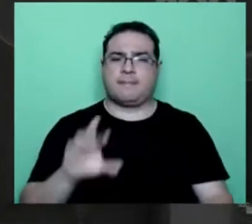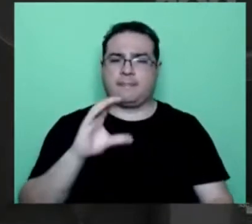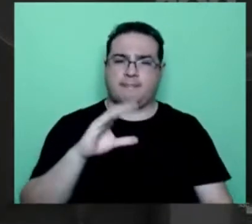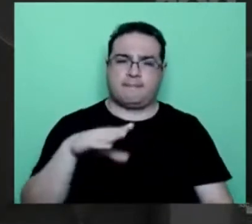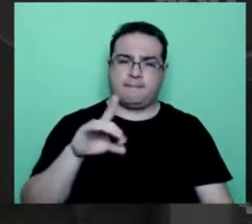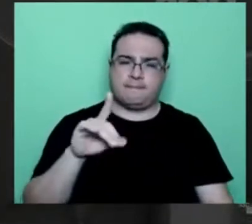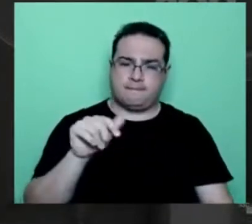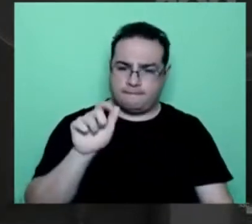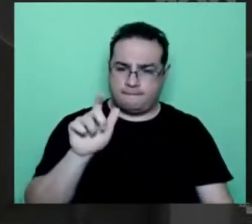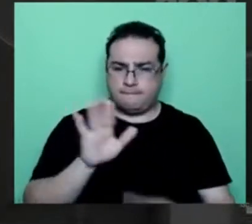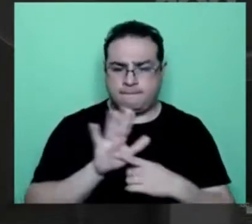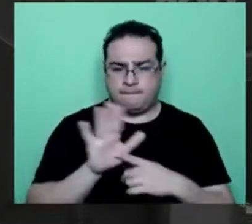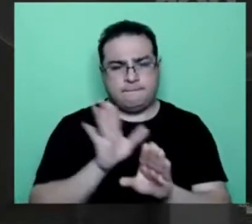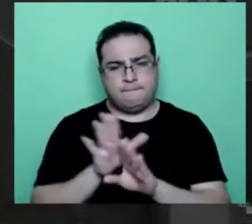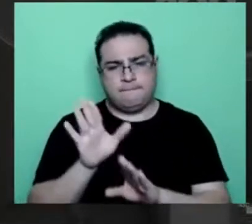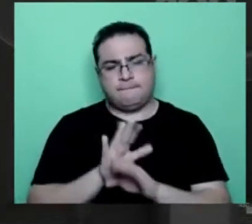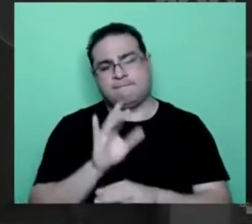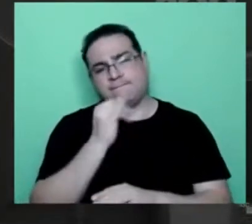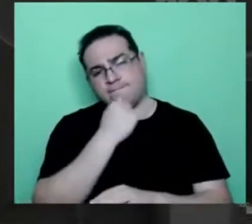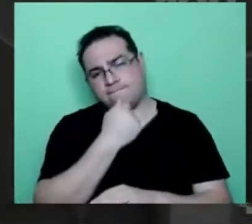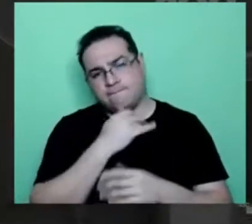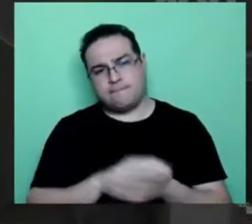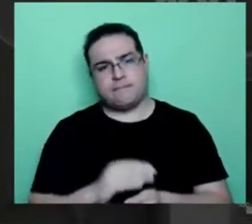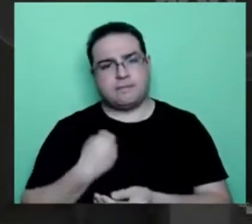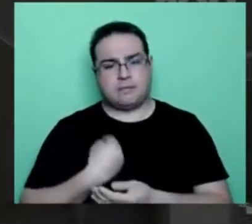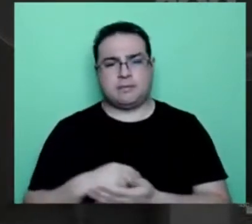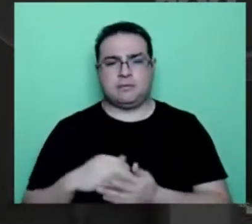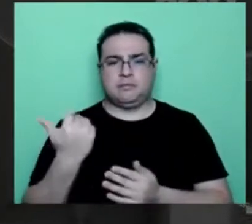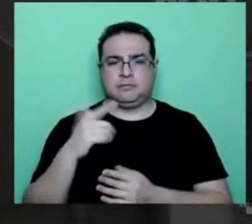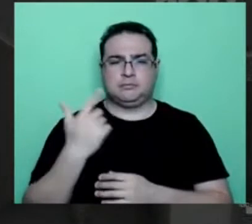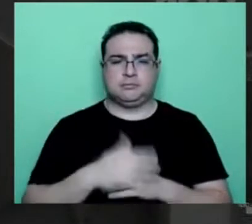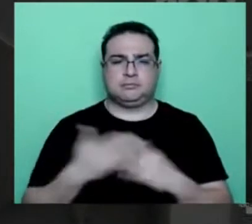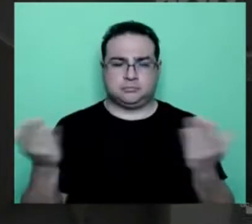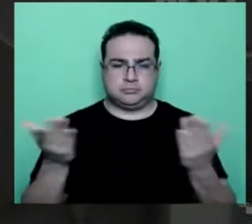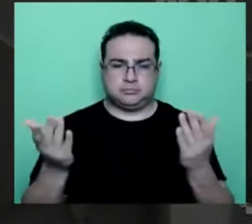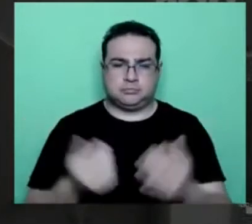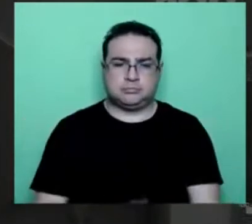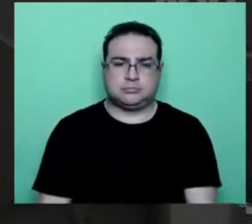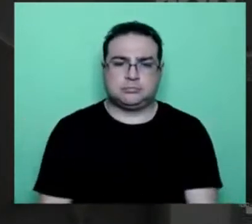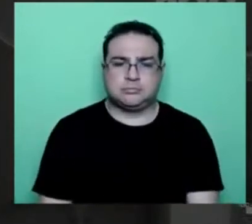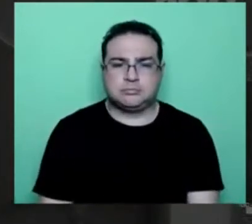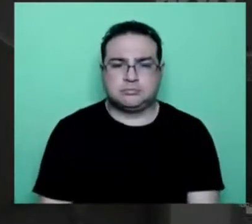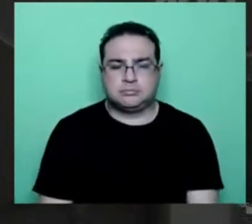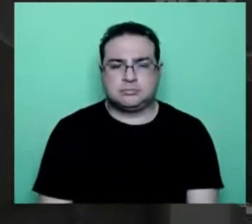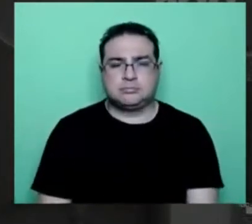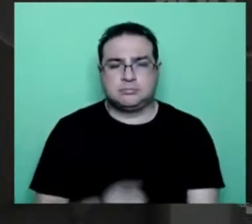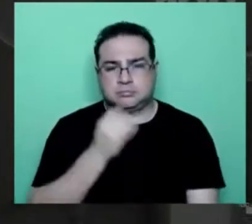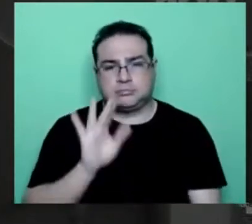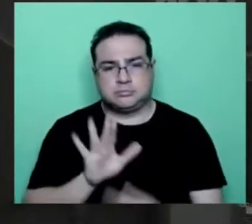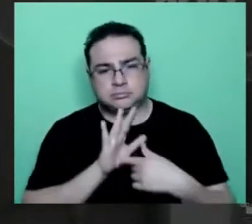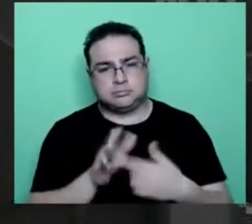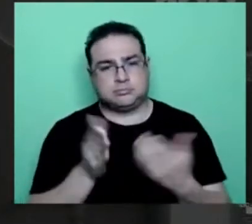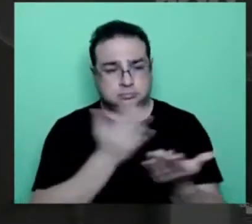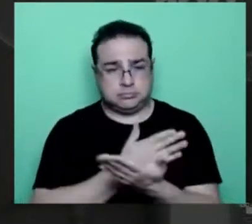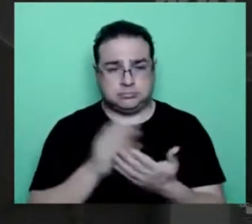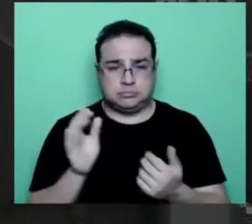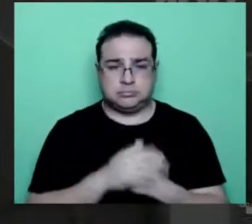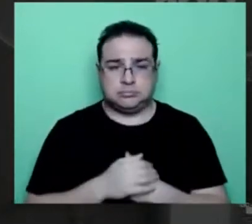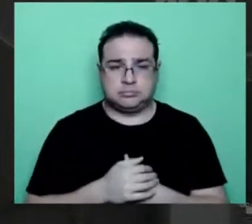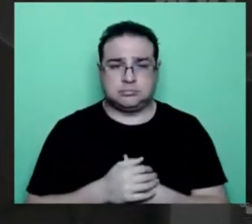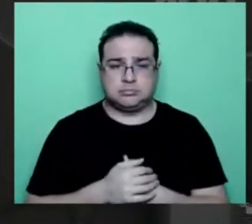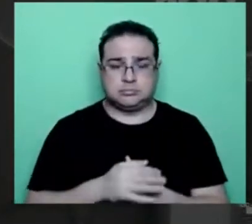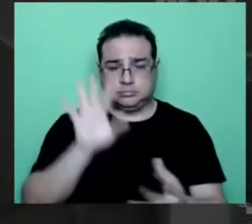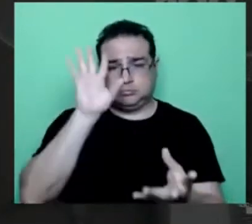sendo uma conselheira. Lamento a ausência dele na mesa hoje. Bom, então eu vou apresentar para vocês, gente, a síntese.